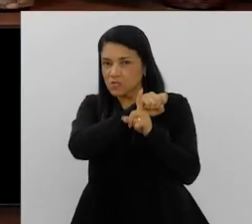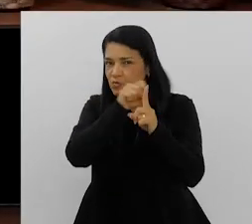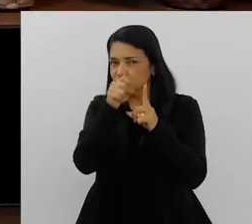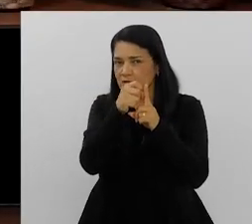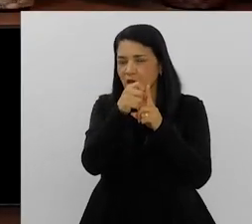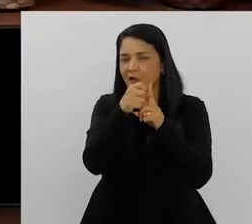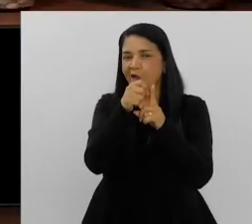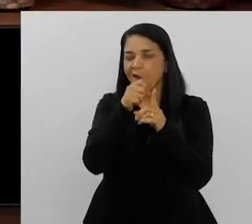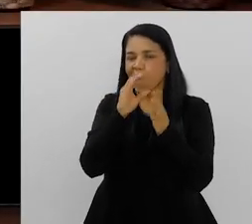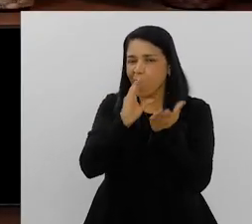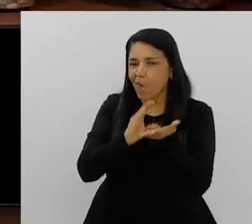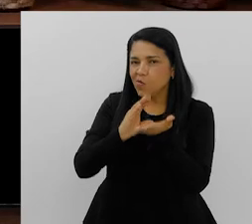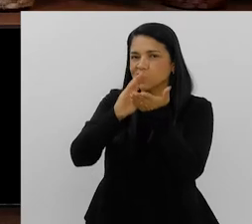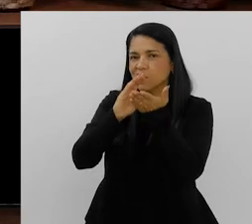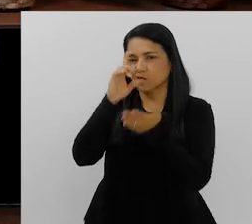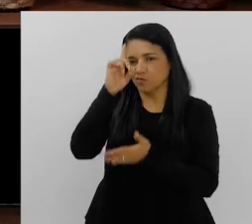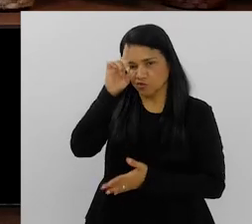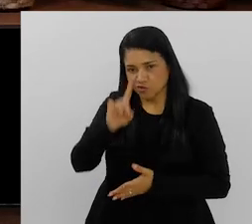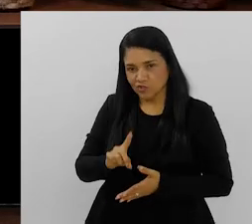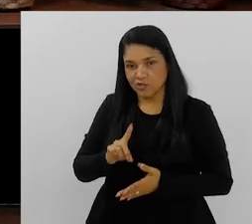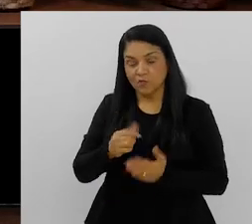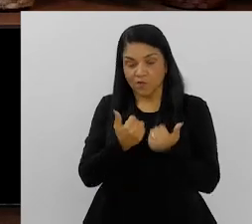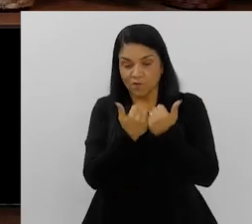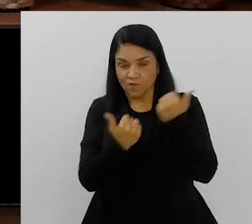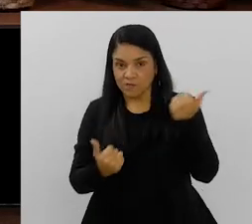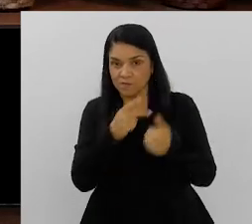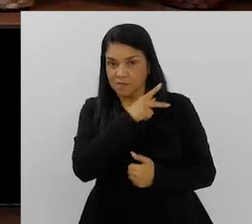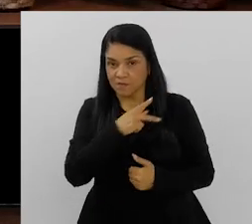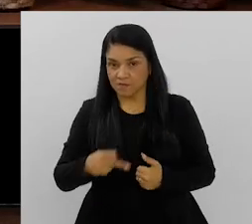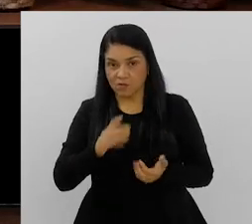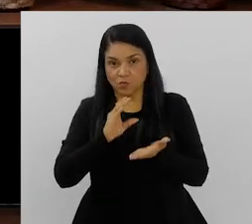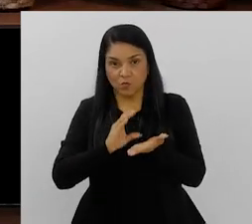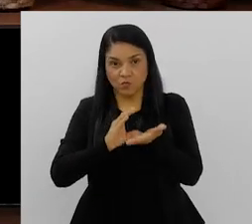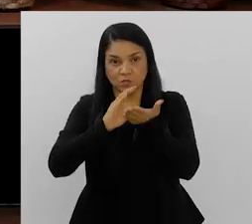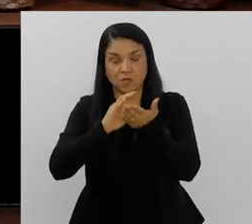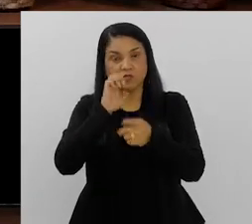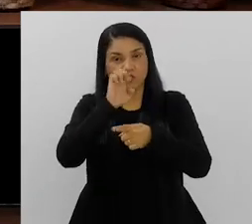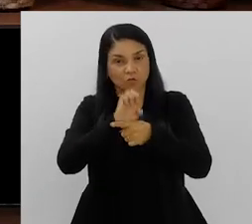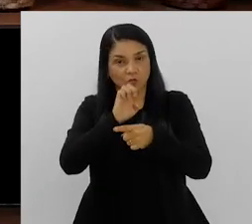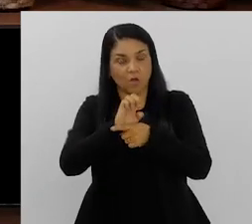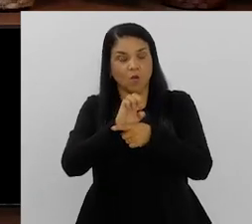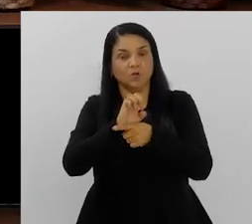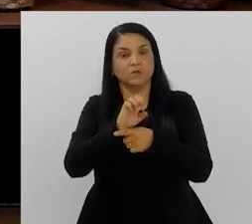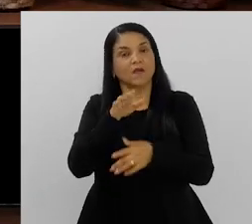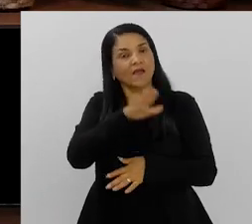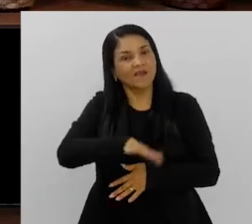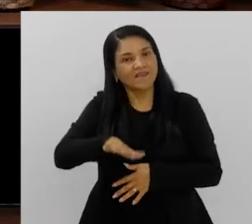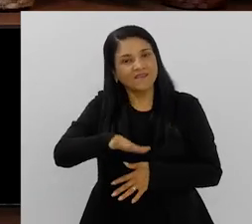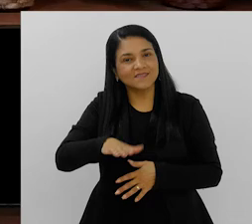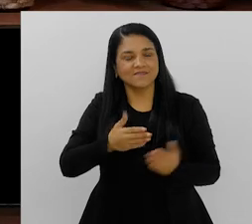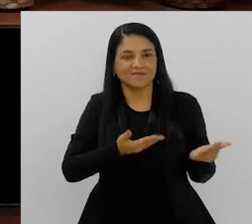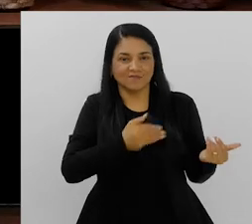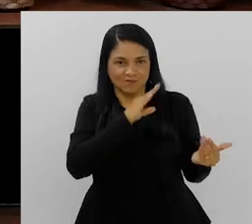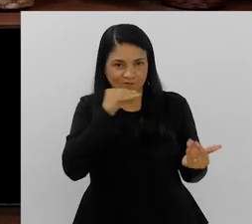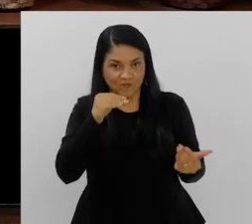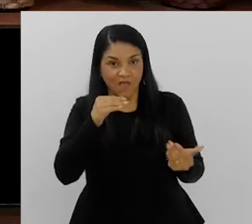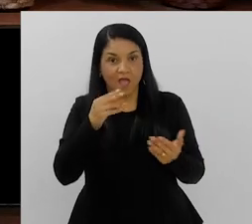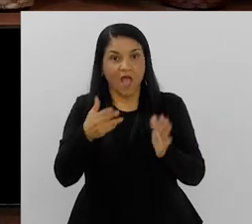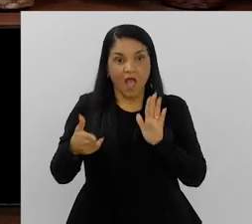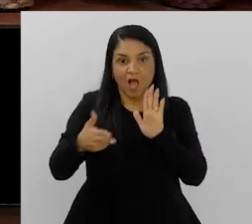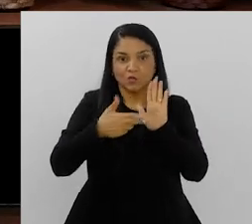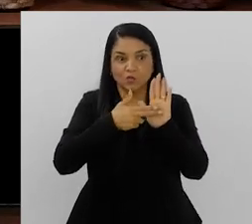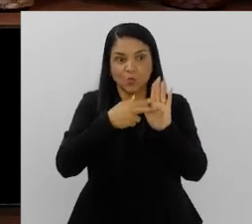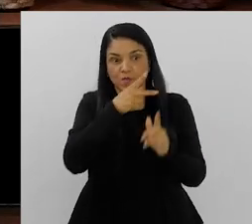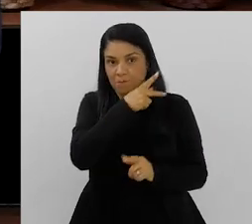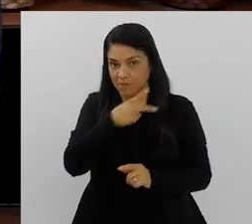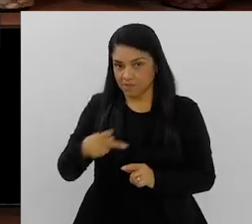experiência na participação social, nos conselhos de direitos, vice-presidenta hoje do Conselho Estadual da Criança e do Adolescente, aí